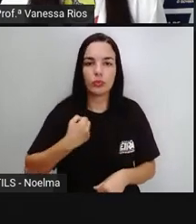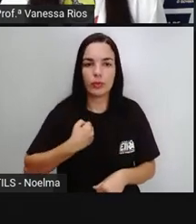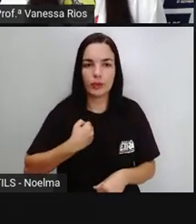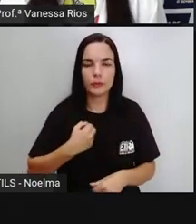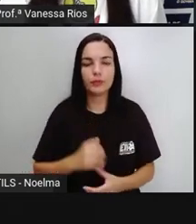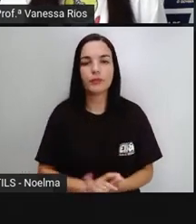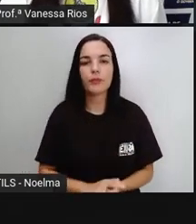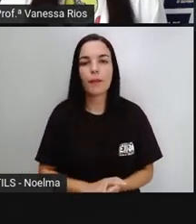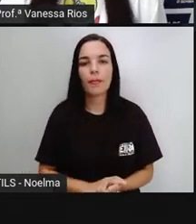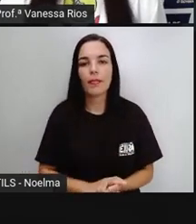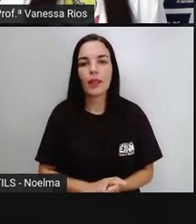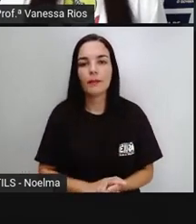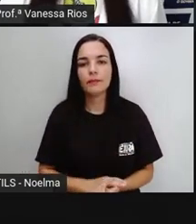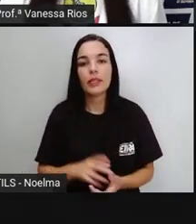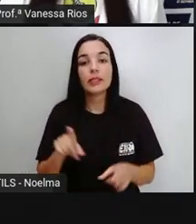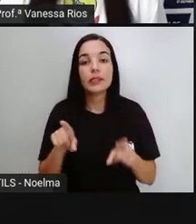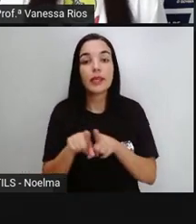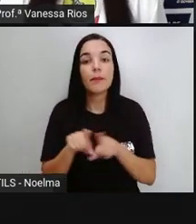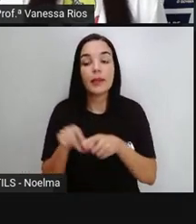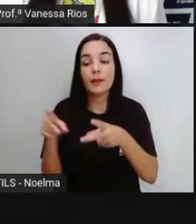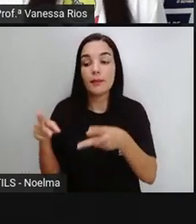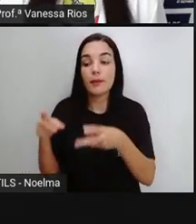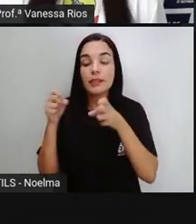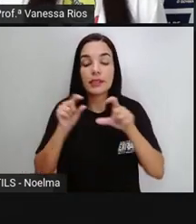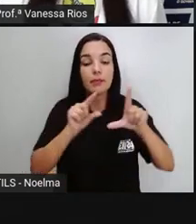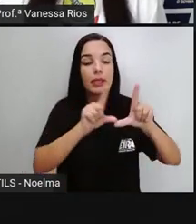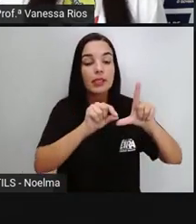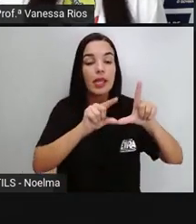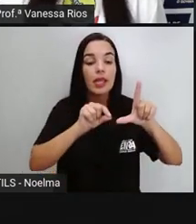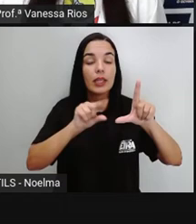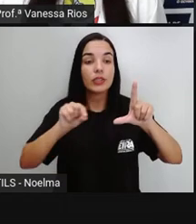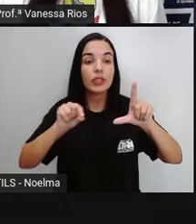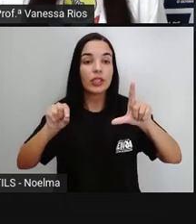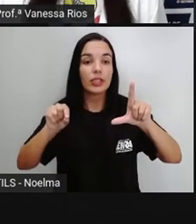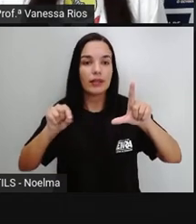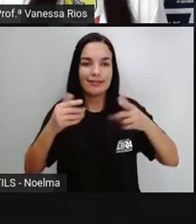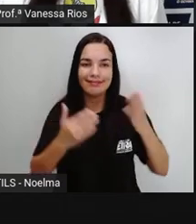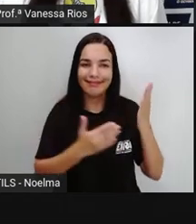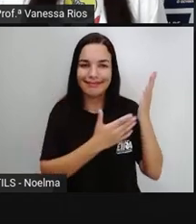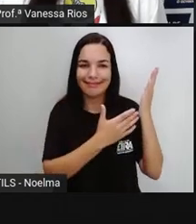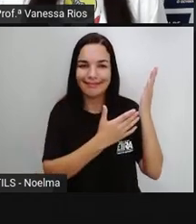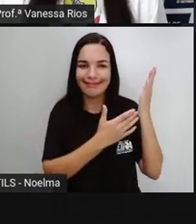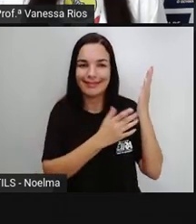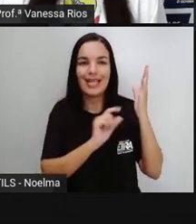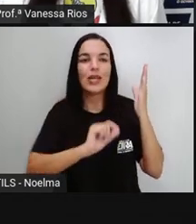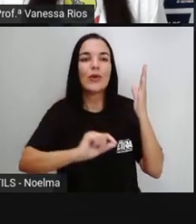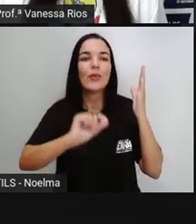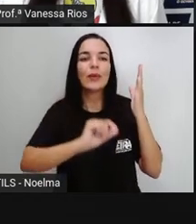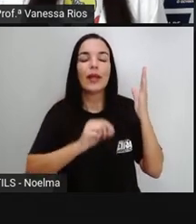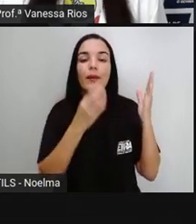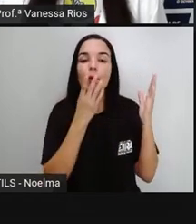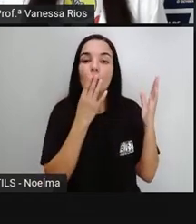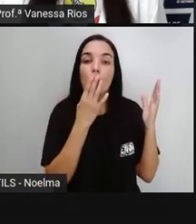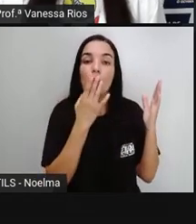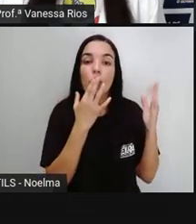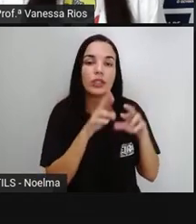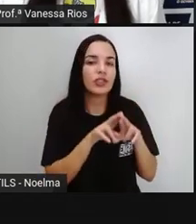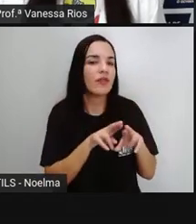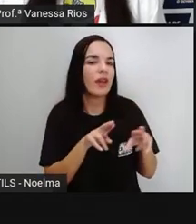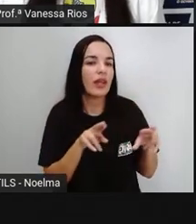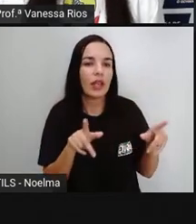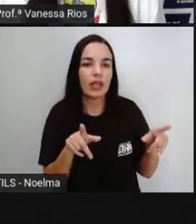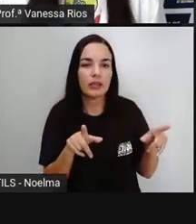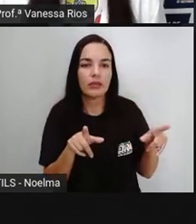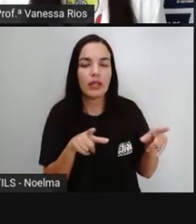E a gente percebe a presença da legenda, olhem só. A legenda aqui com cores diferentes que vão